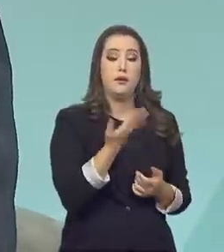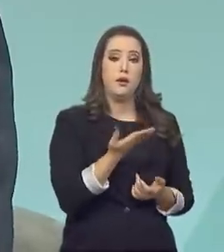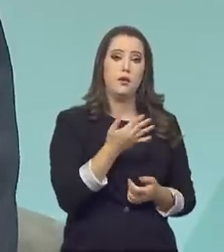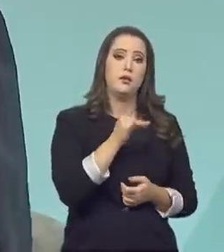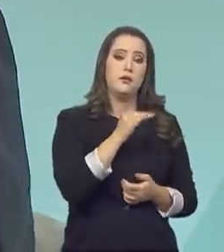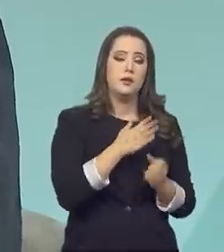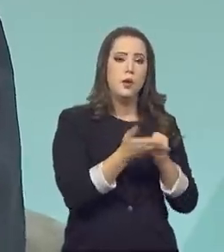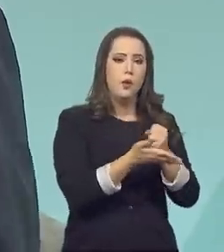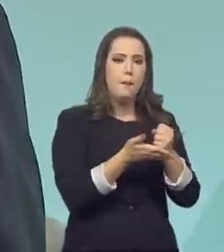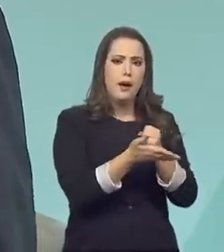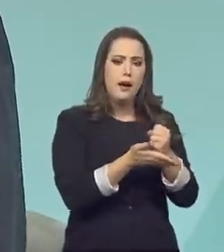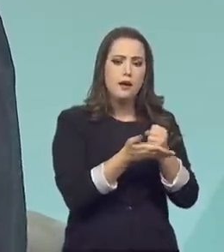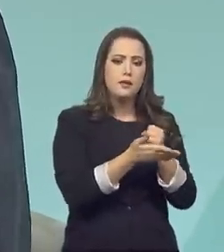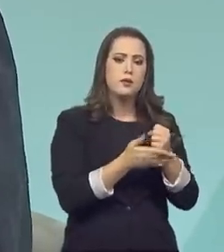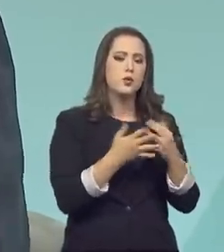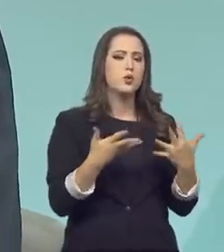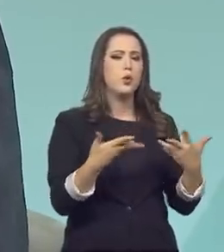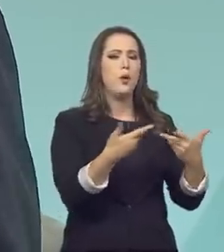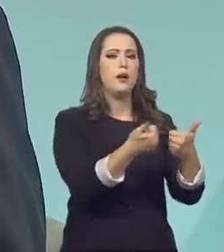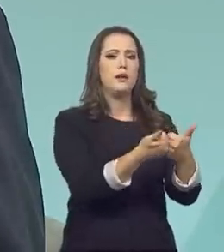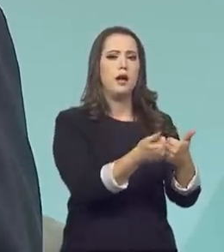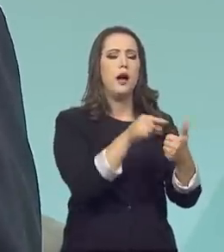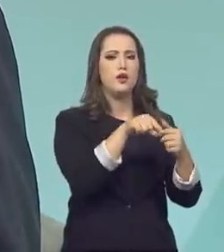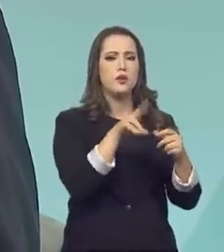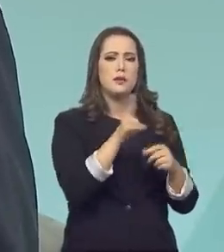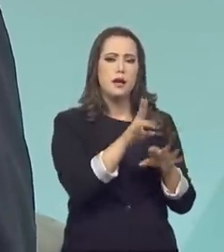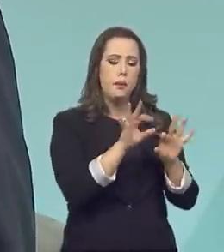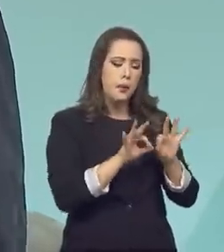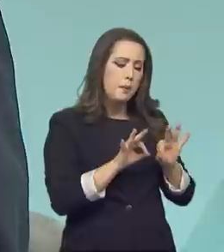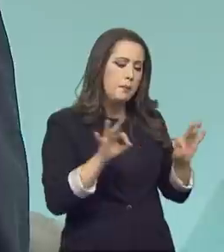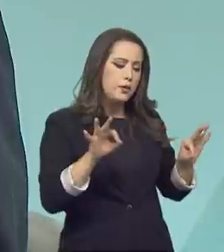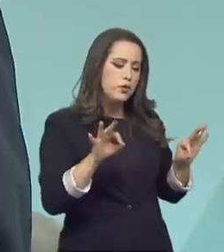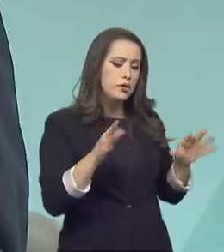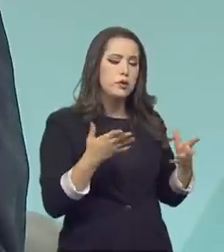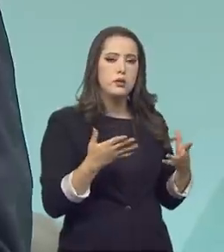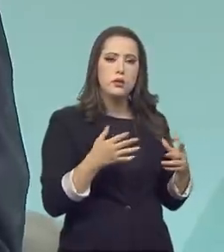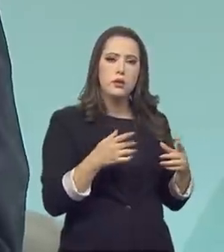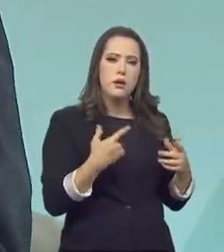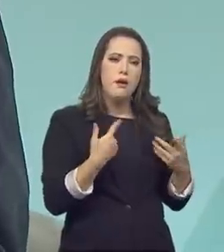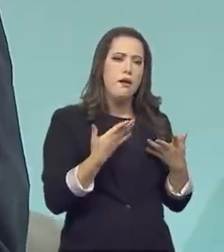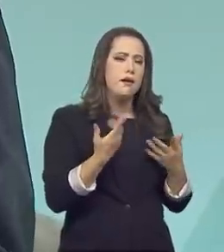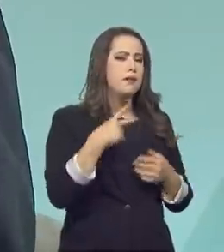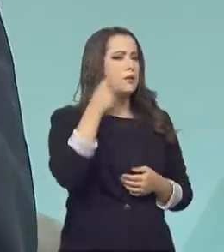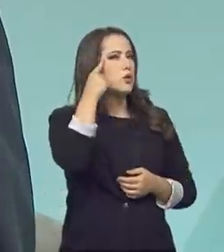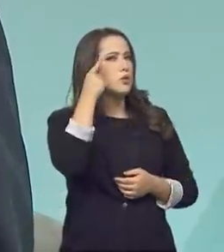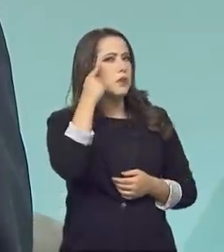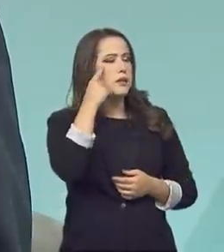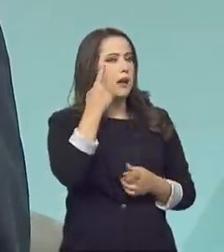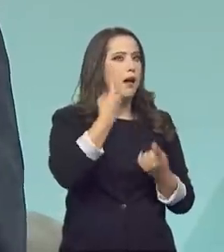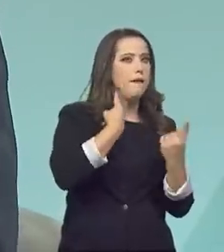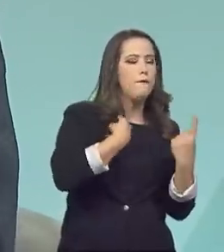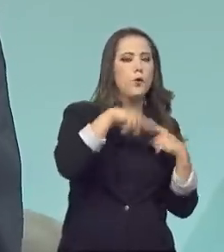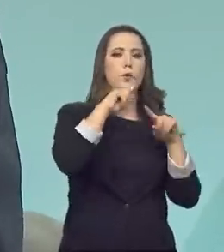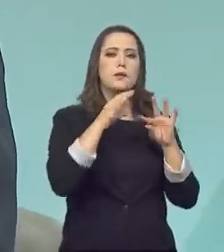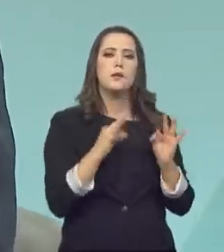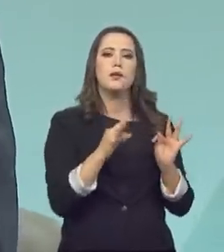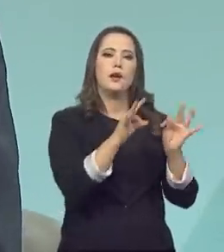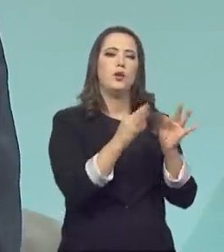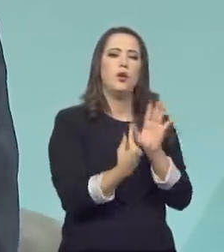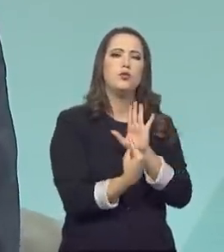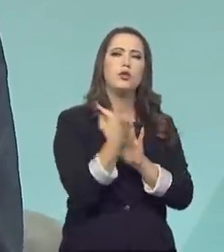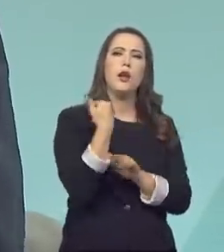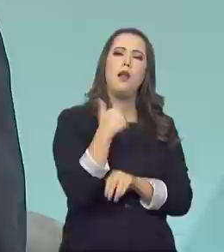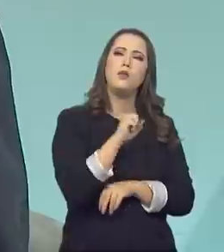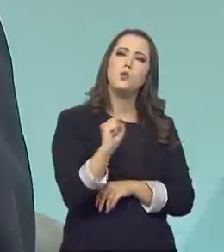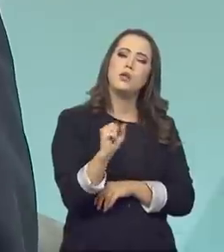começa na base de todo sistema de qualidade, é a metrologia. Se nós pensarmos, a grande revolução tecnológica do mundo surge ali no século